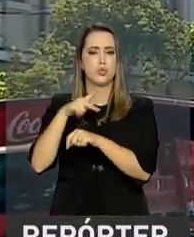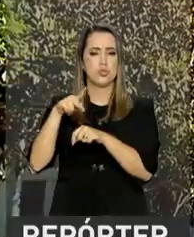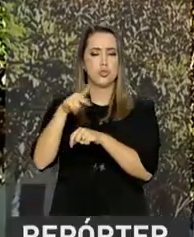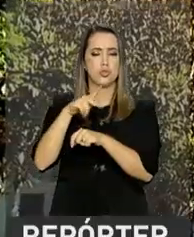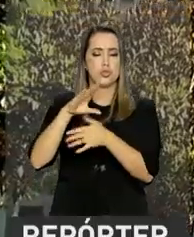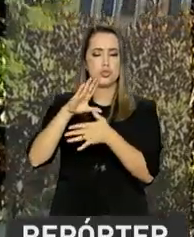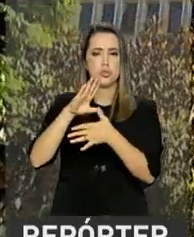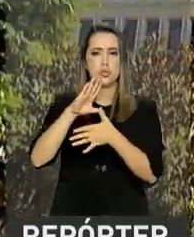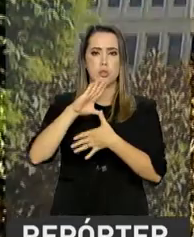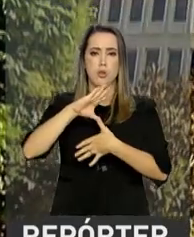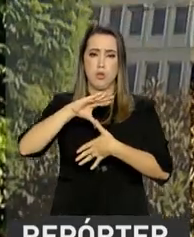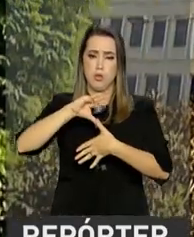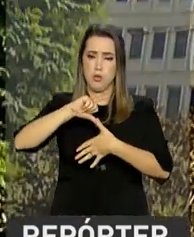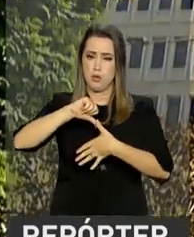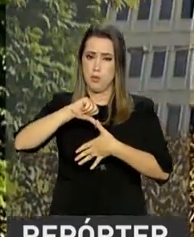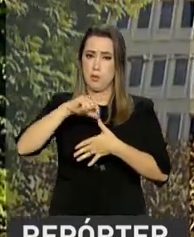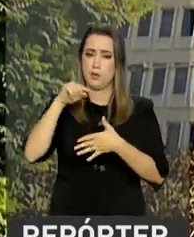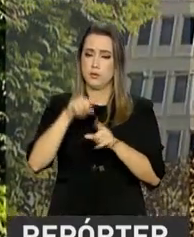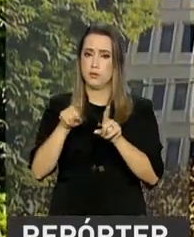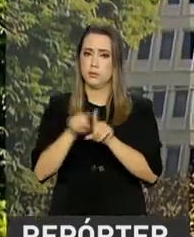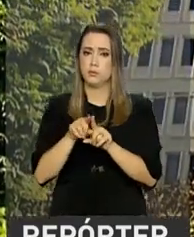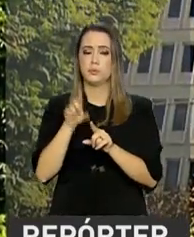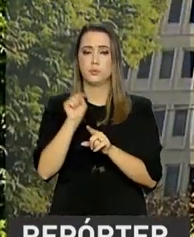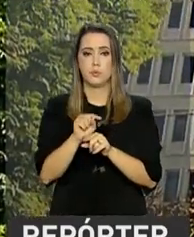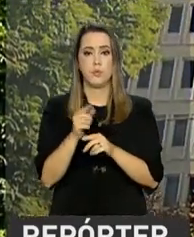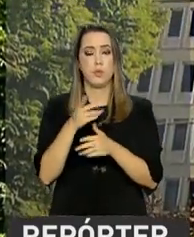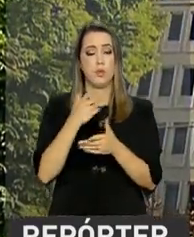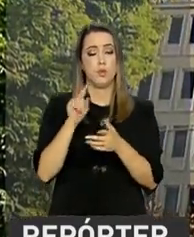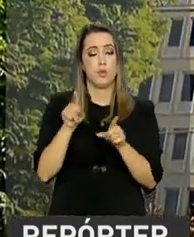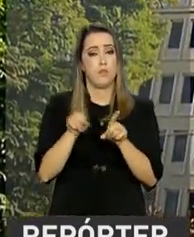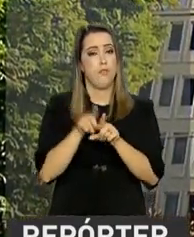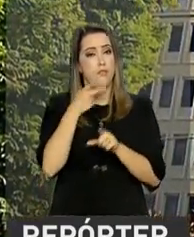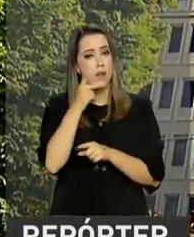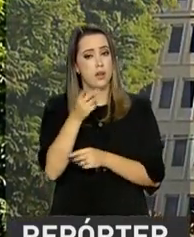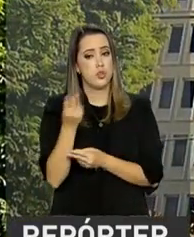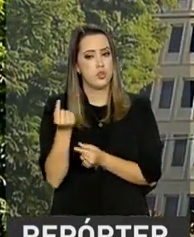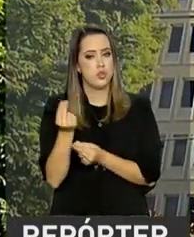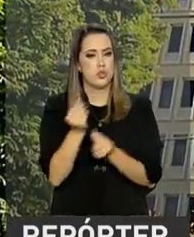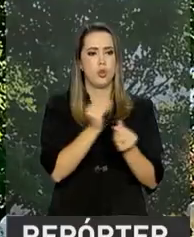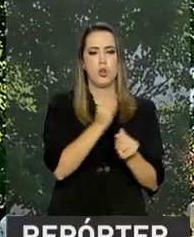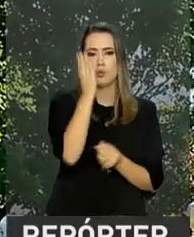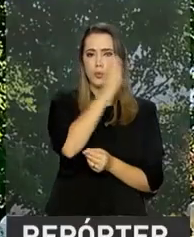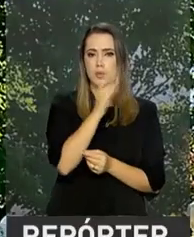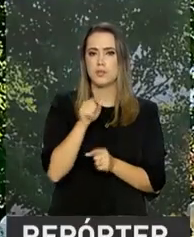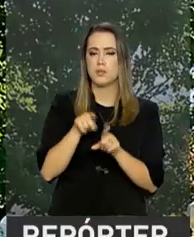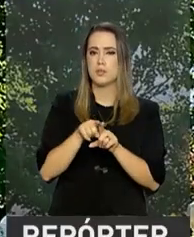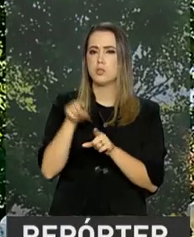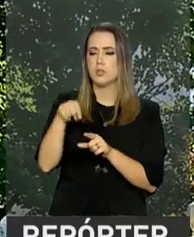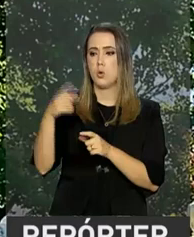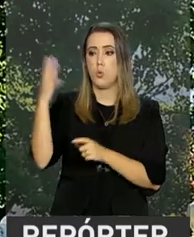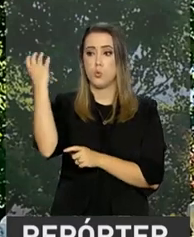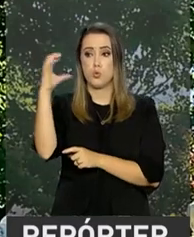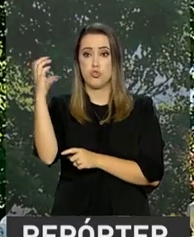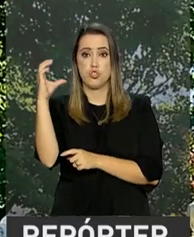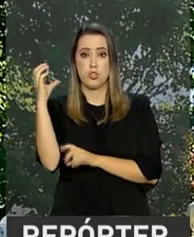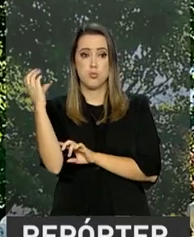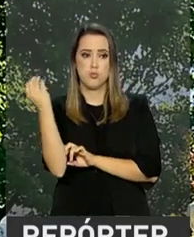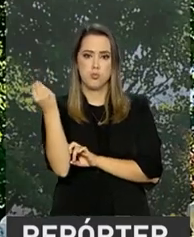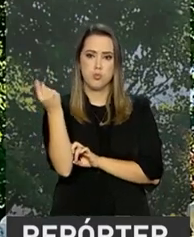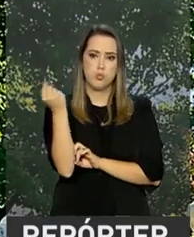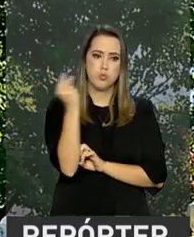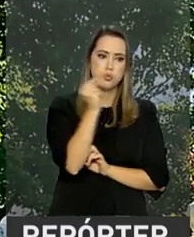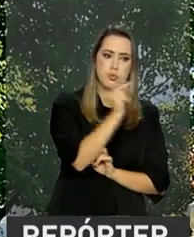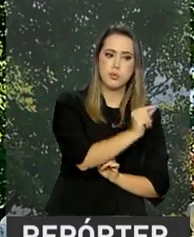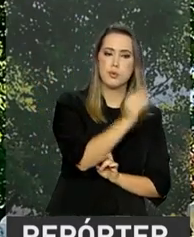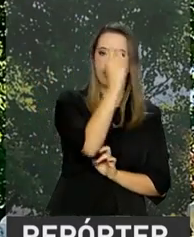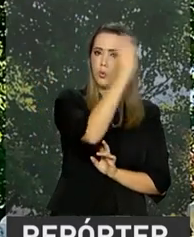região, atrás apenas da Argentina. E quando se fala em investimentos, o Brasil é o principal destino dos investimentos